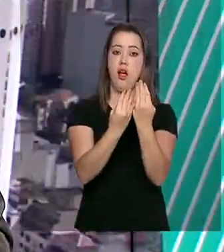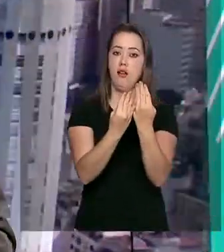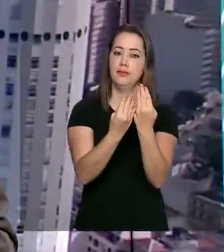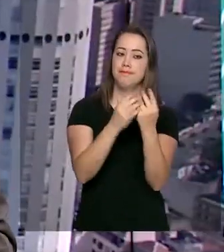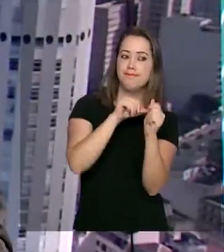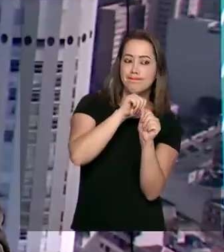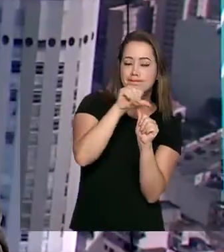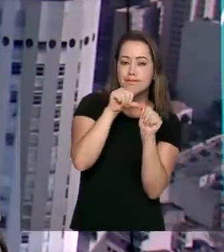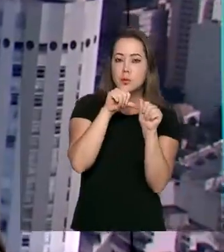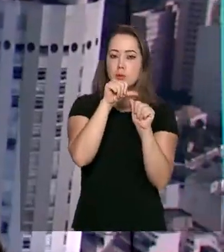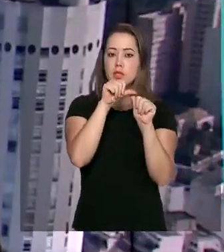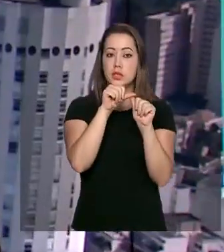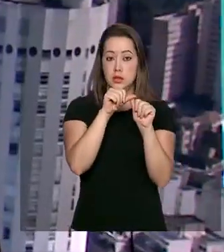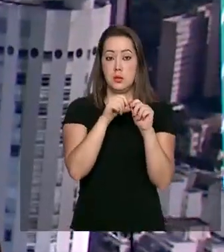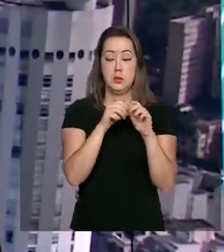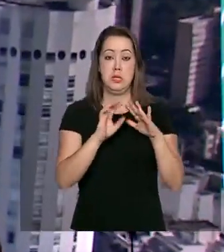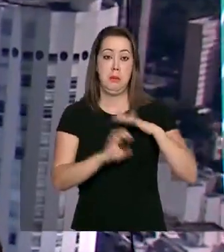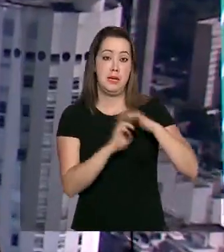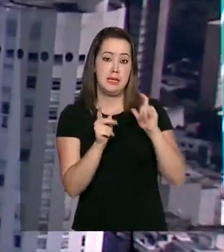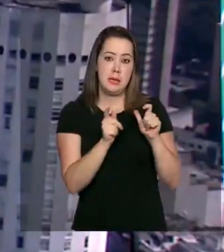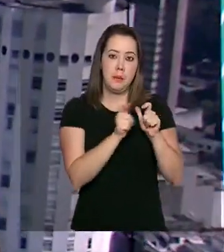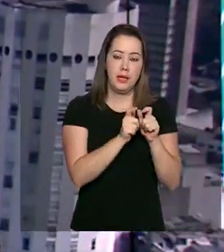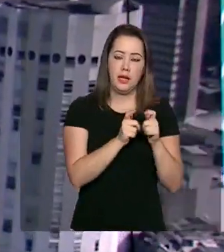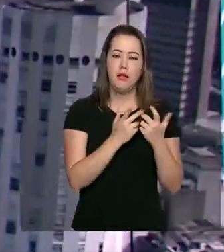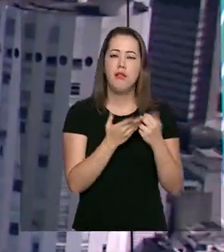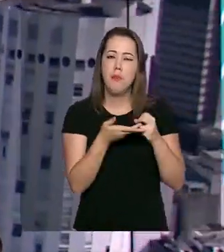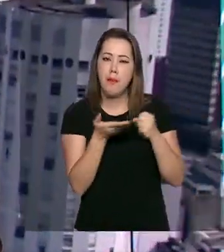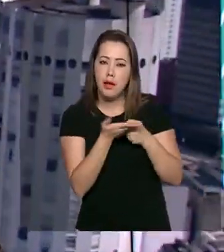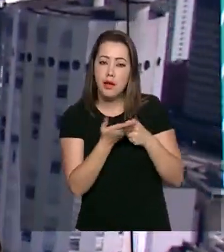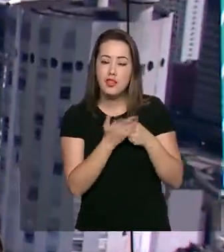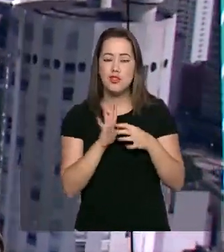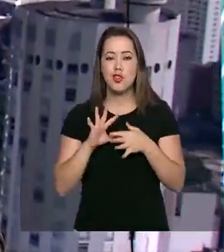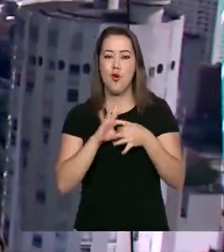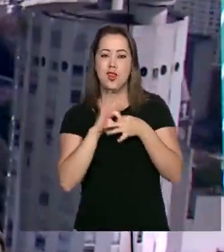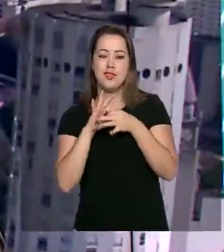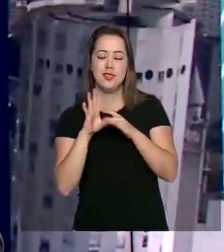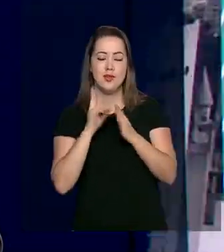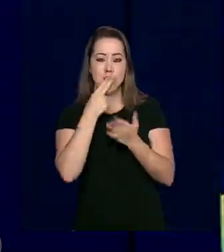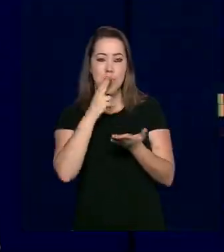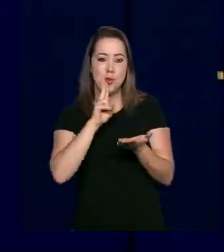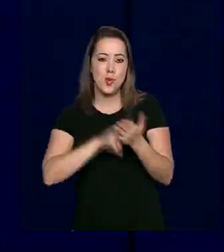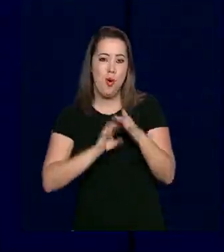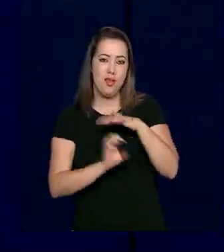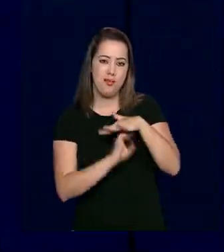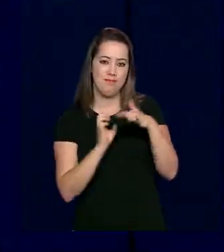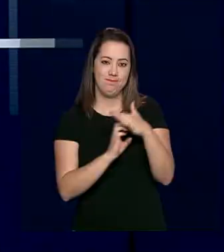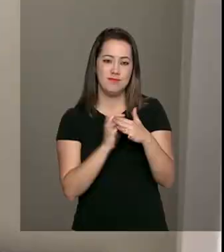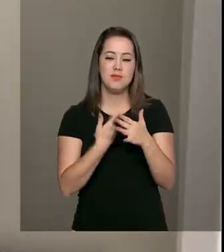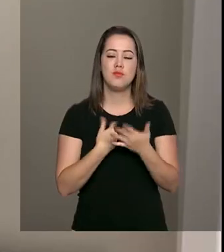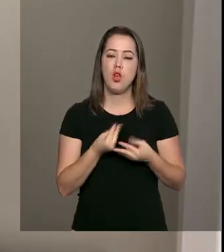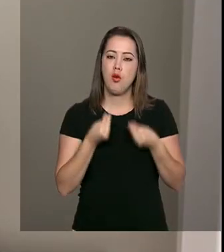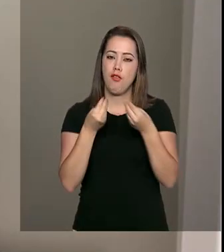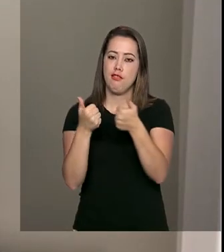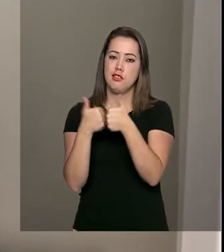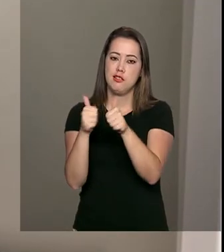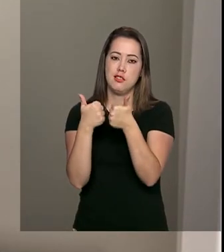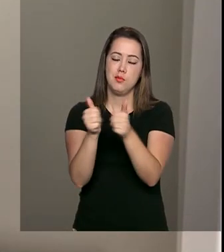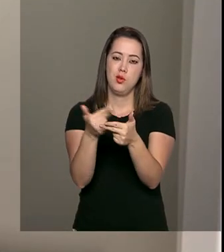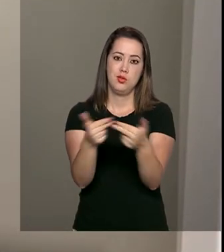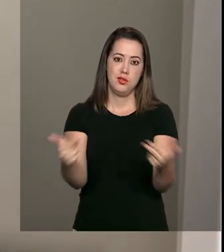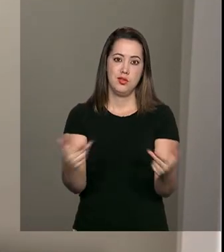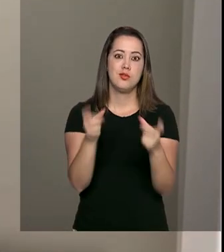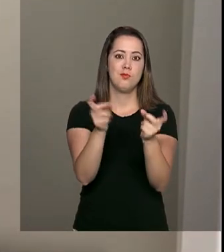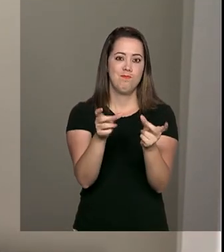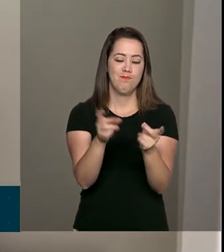E muitos pequenos e médios empreendedores têm nos Correios um grande parceiro para entrega dos seus produtos. Há 10 anos,